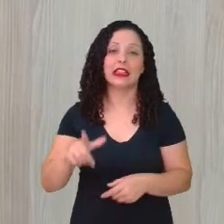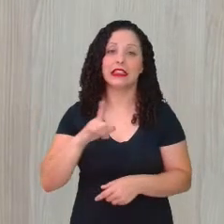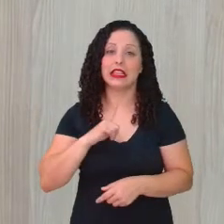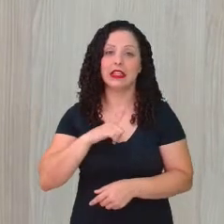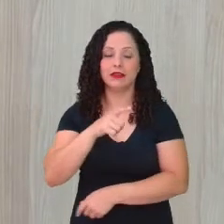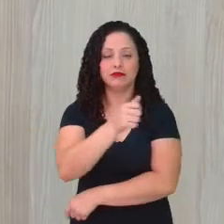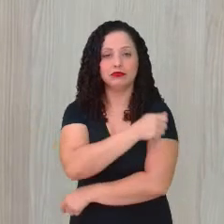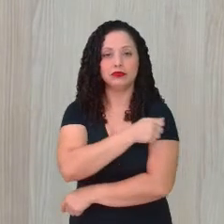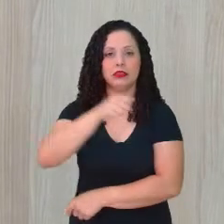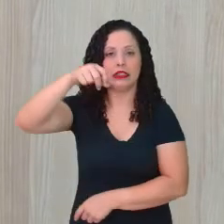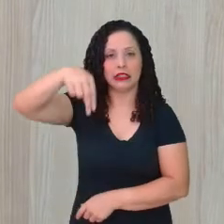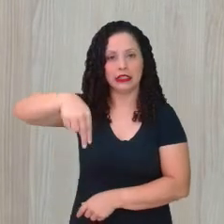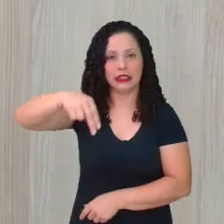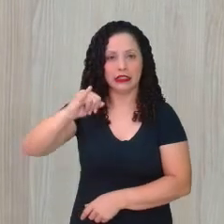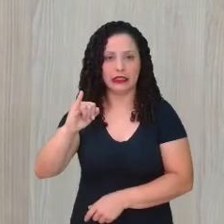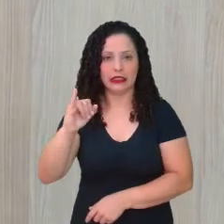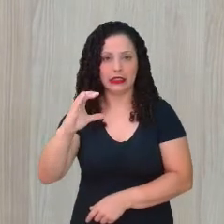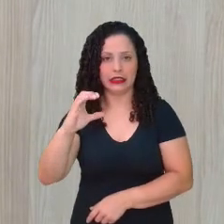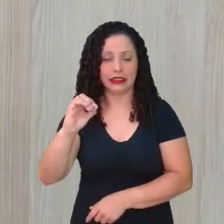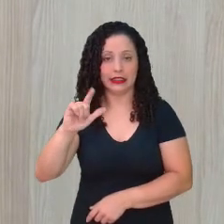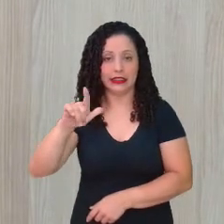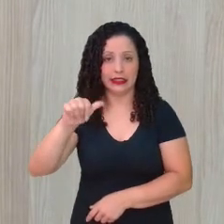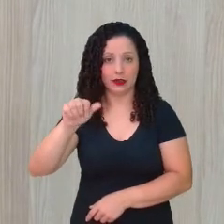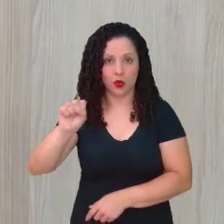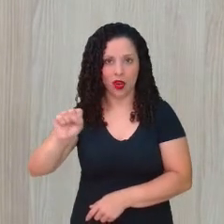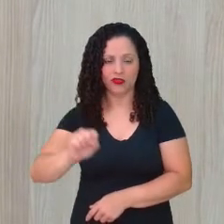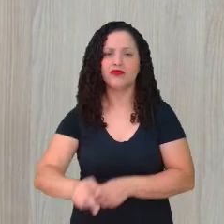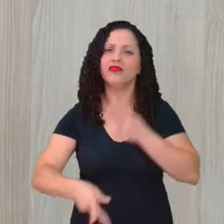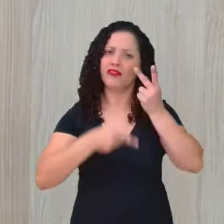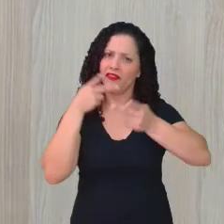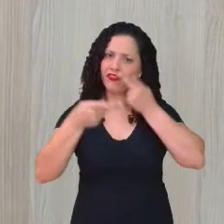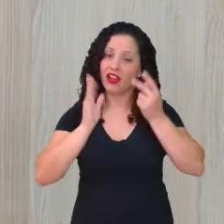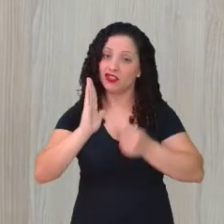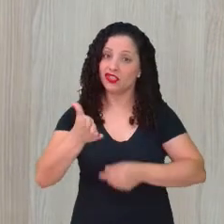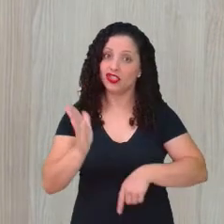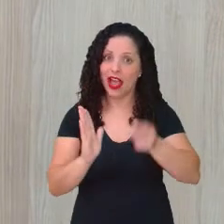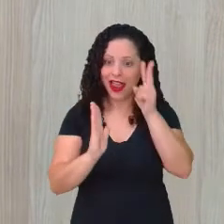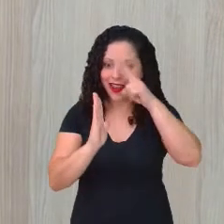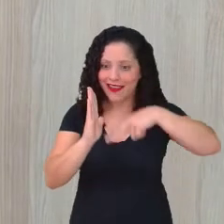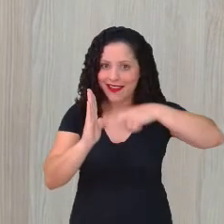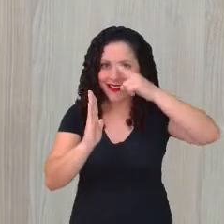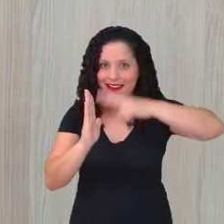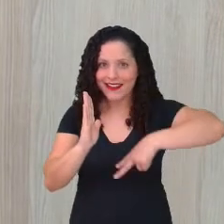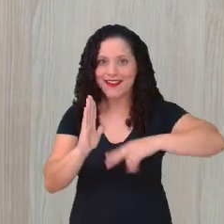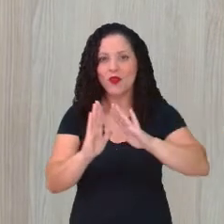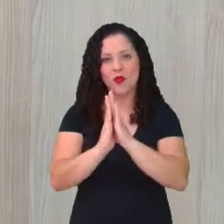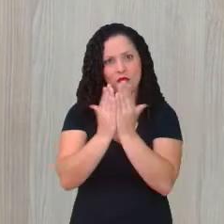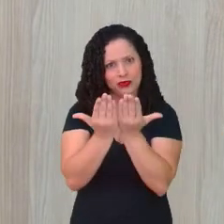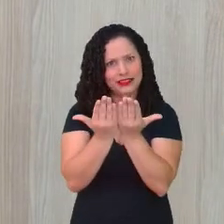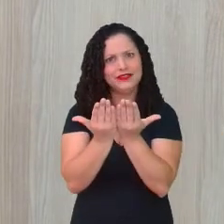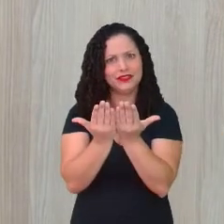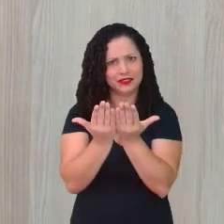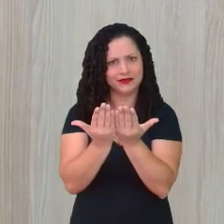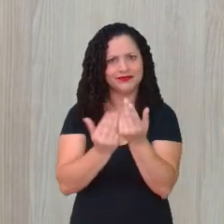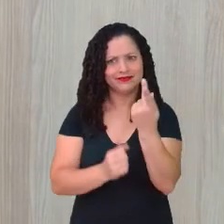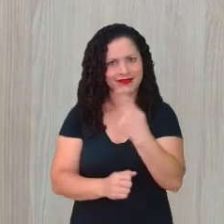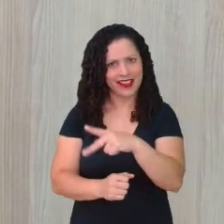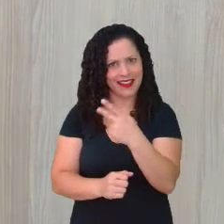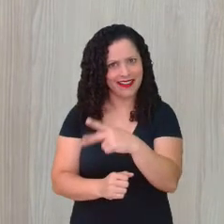aqui, que disse que já leu Clarice Lispector. Lindo. Leu um livro dela chamado As Doze Lendas Brasileiras.